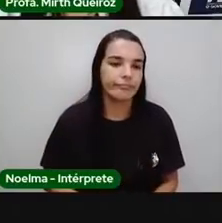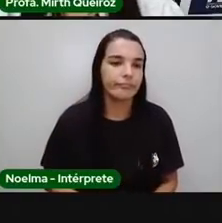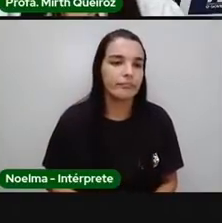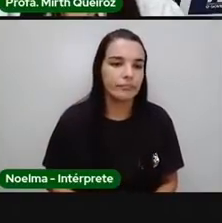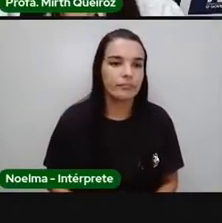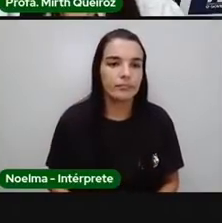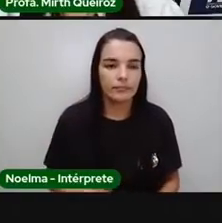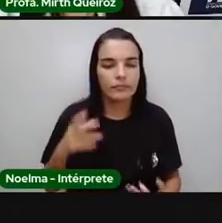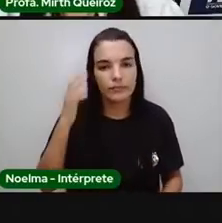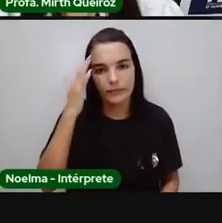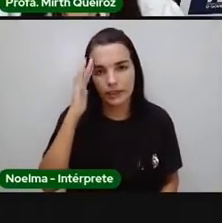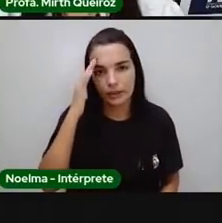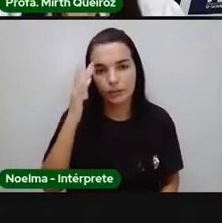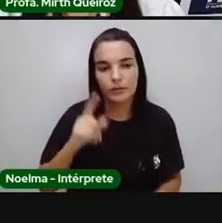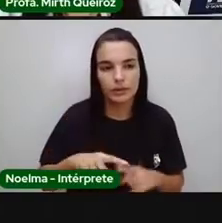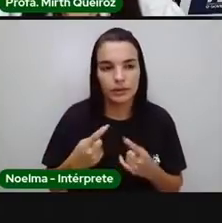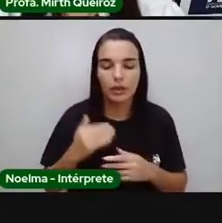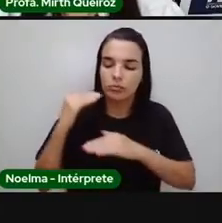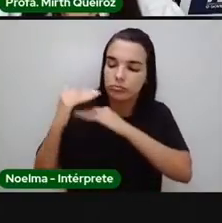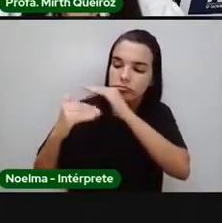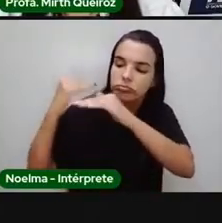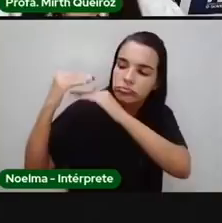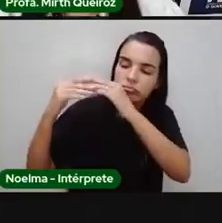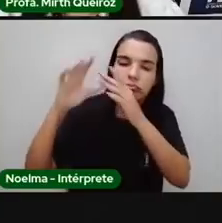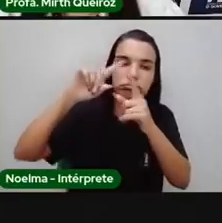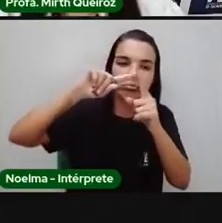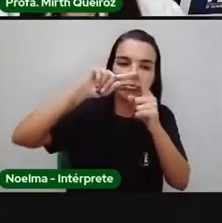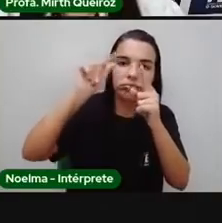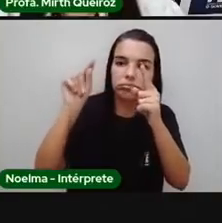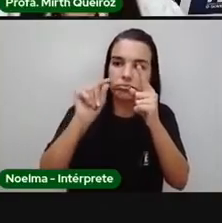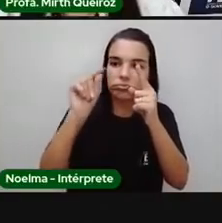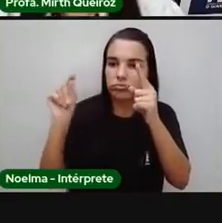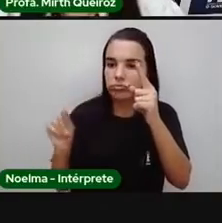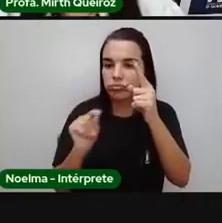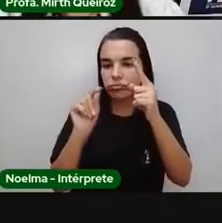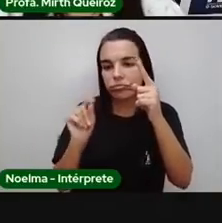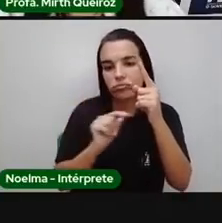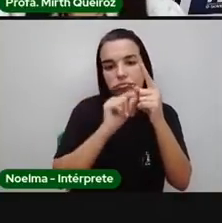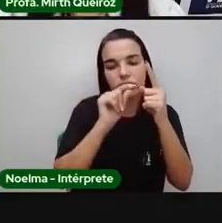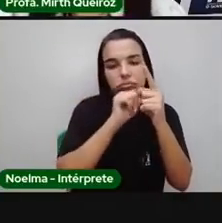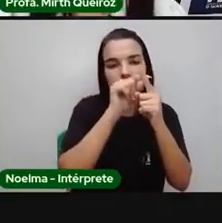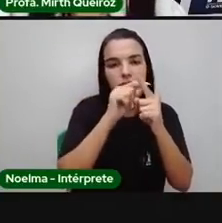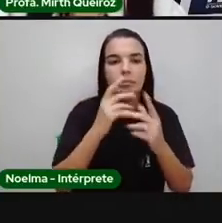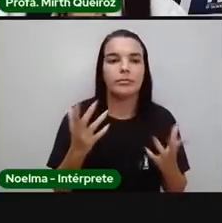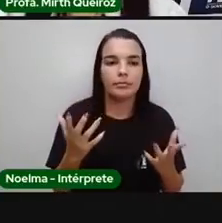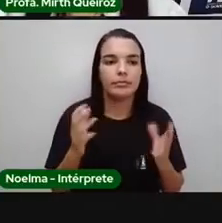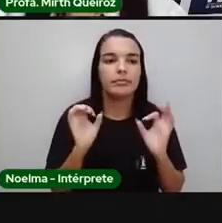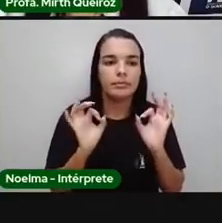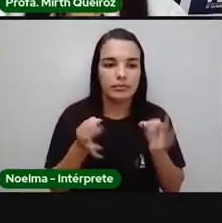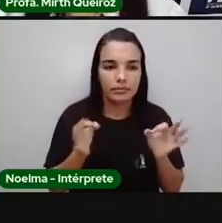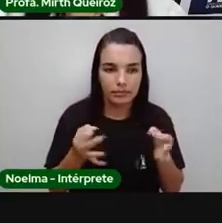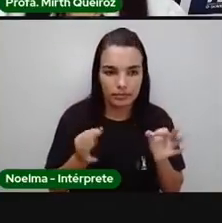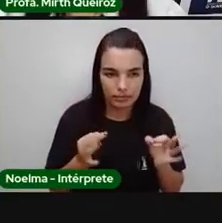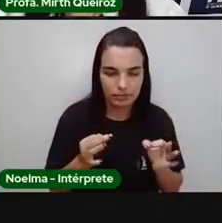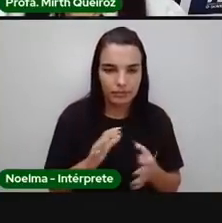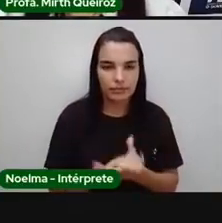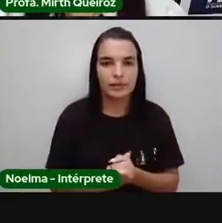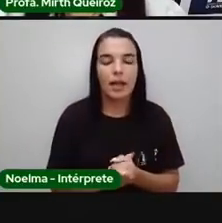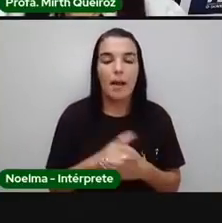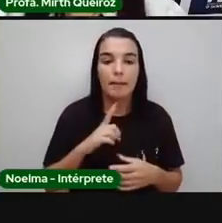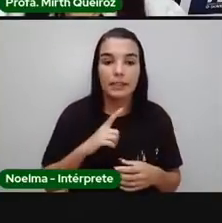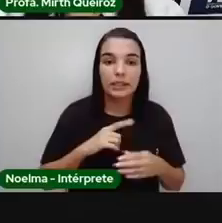para outros tipos de animal. E é assim que a gente vai formando uma teia alimentar. Mas na cadeia alimentar, a gente vai ter uma